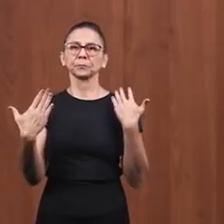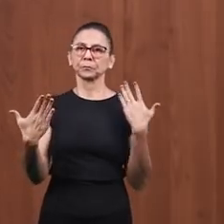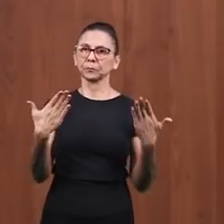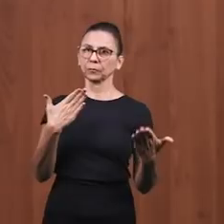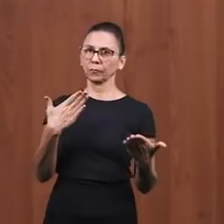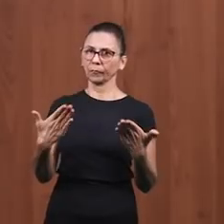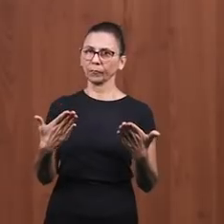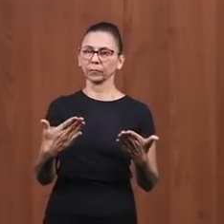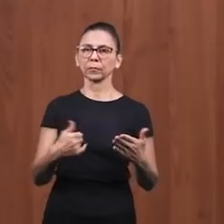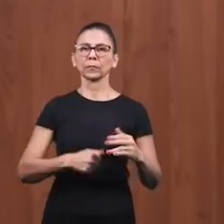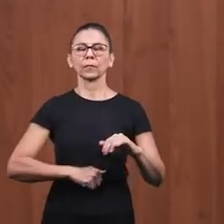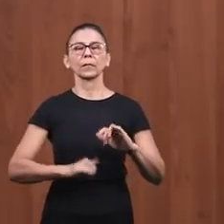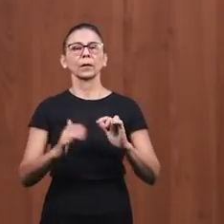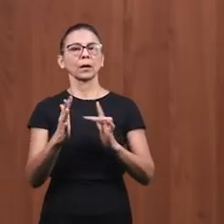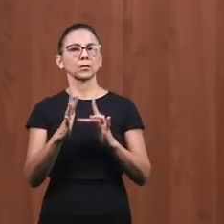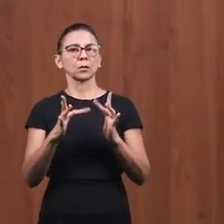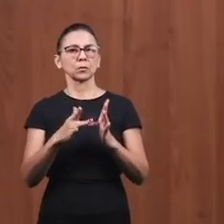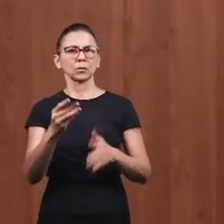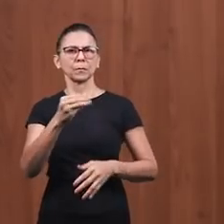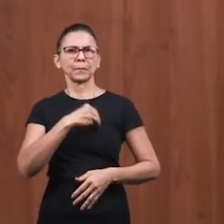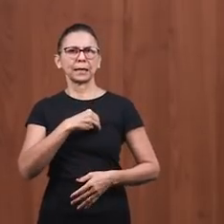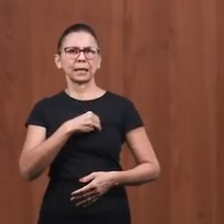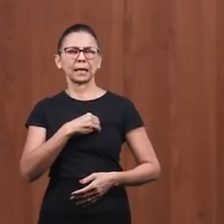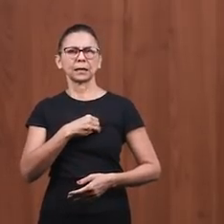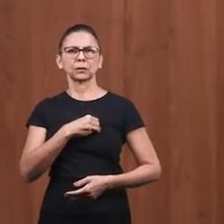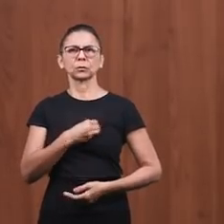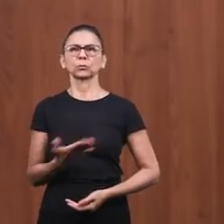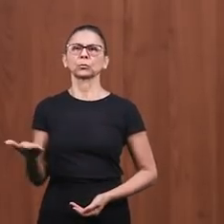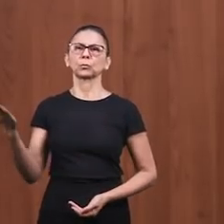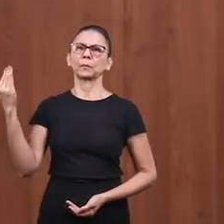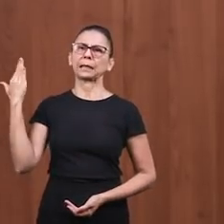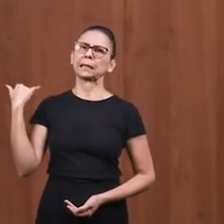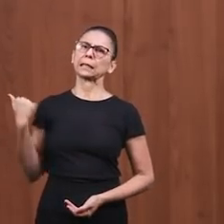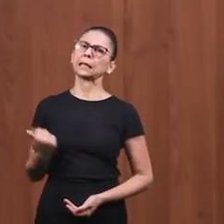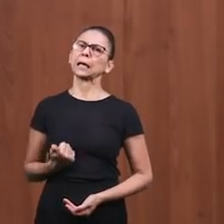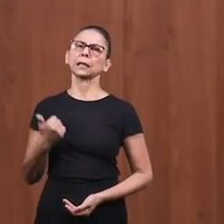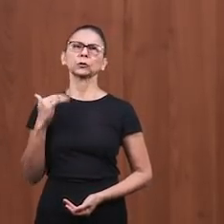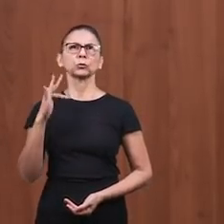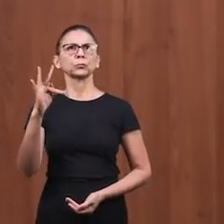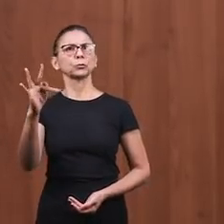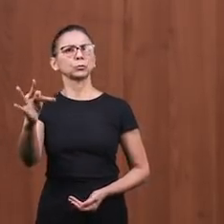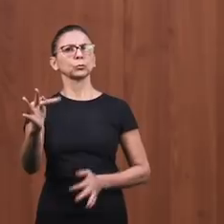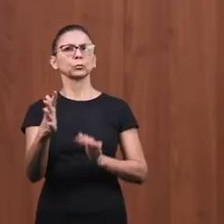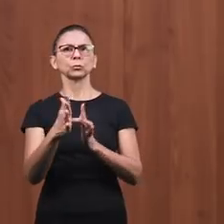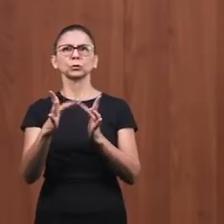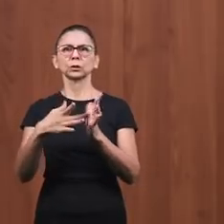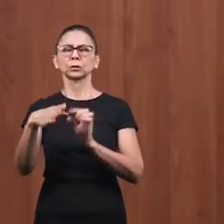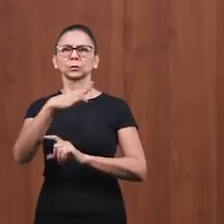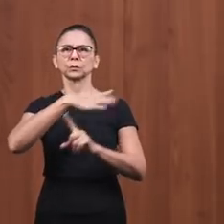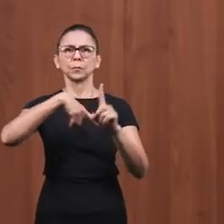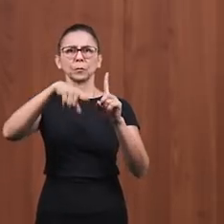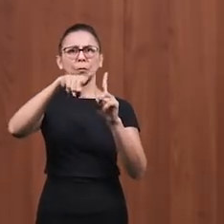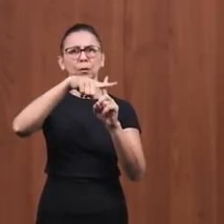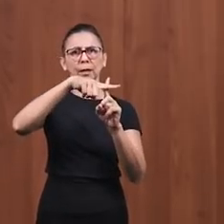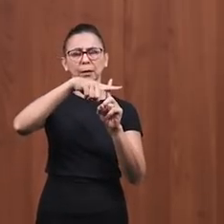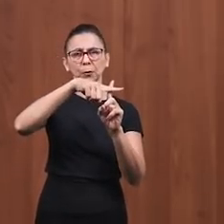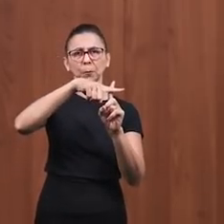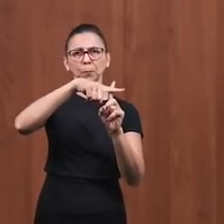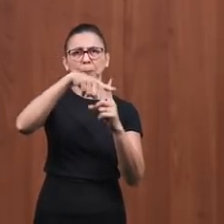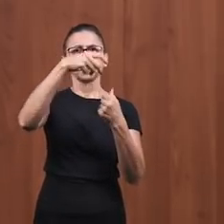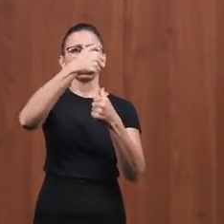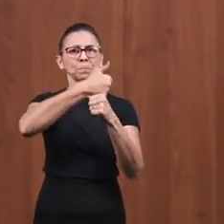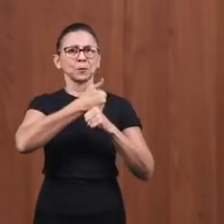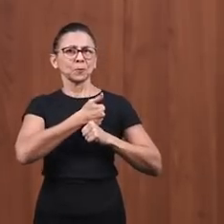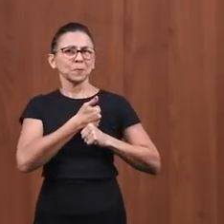pecados passados e todos os nossos pecados futuros. Jesus já apagou na cruz do Calvário. E o